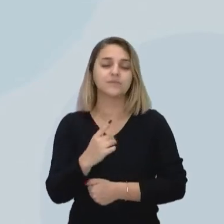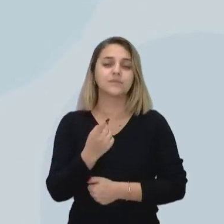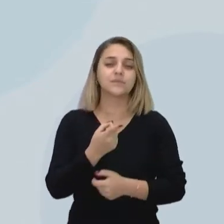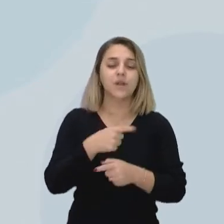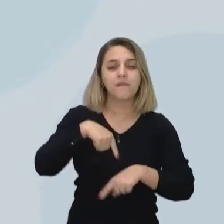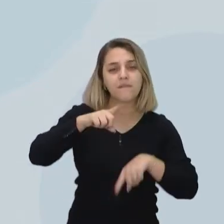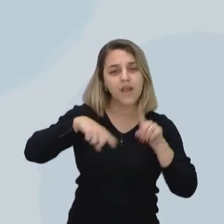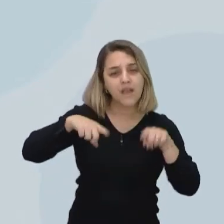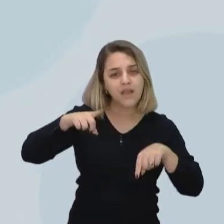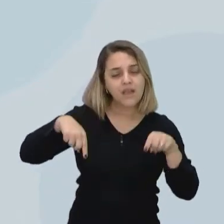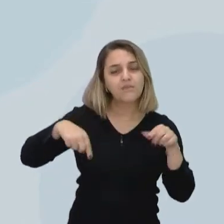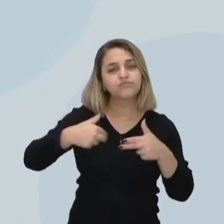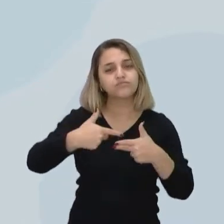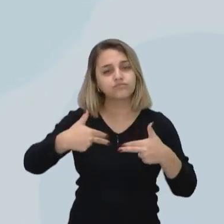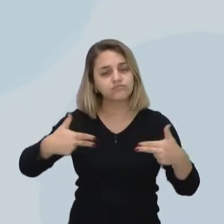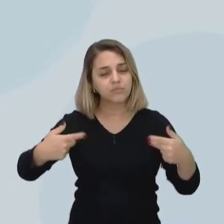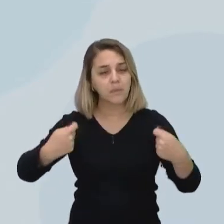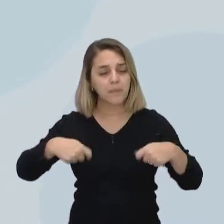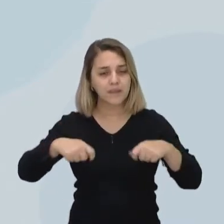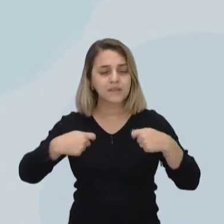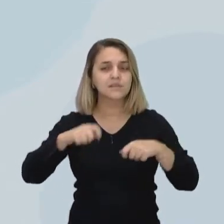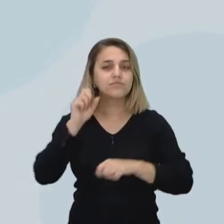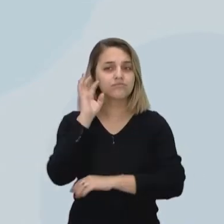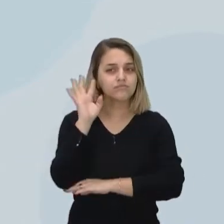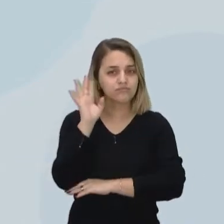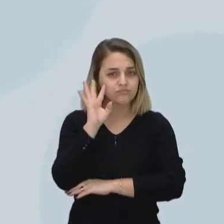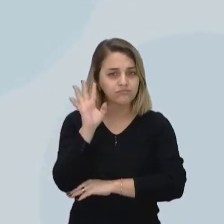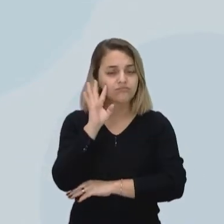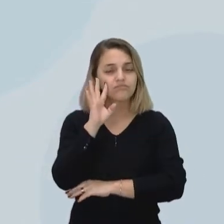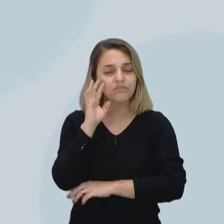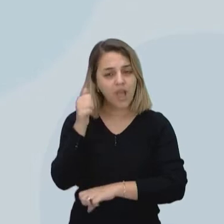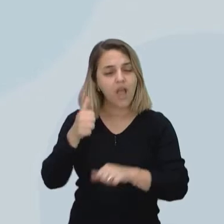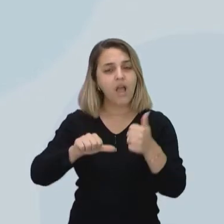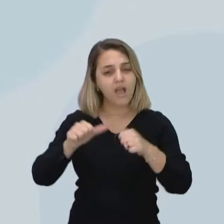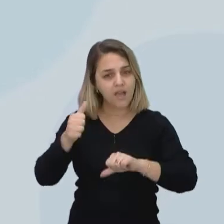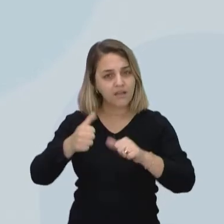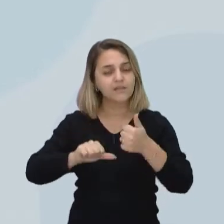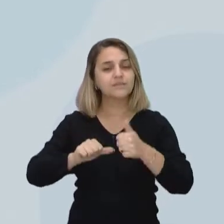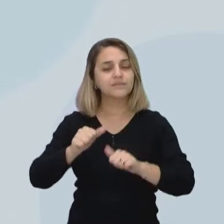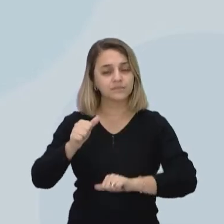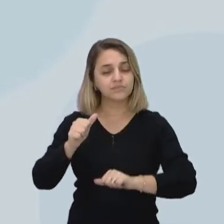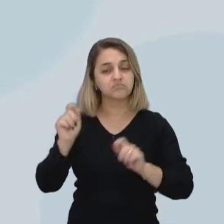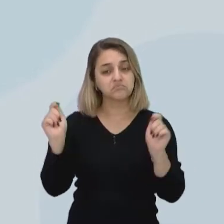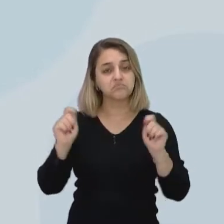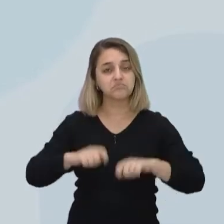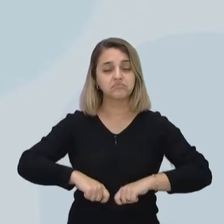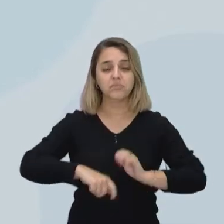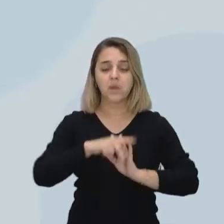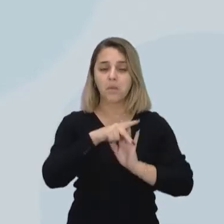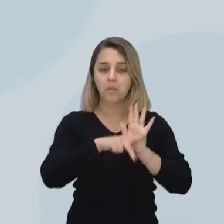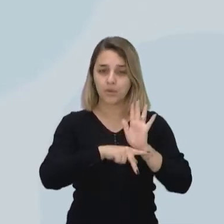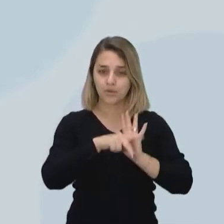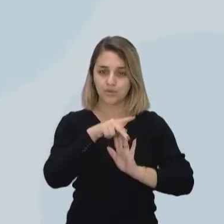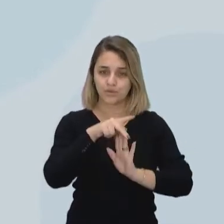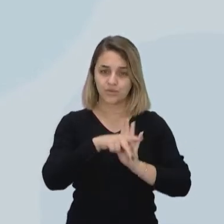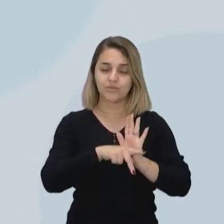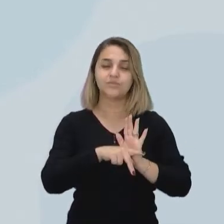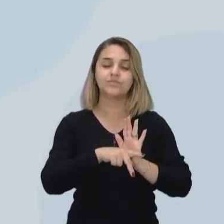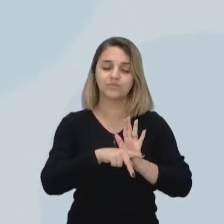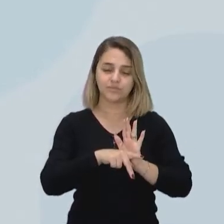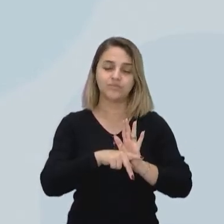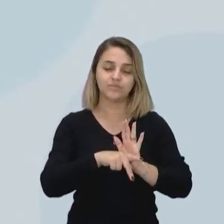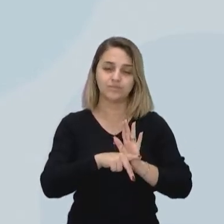variáveis que nós temos que estar pensando, que nós temos que estar analisando para que o projeto dessa casa seja